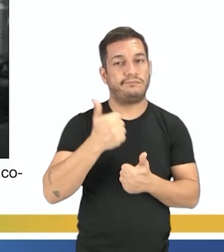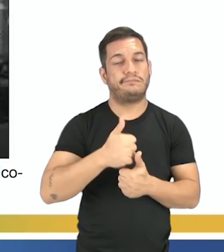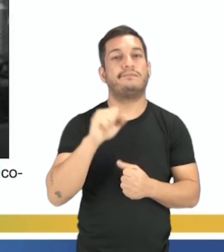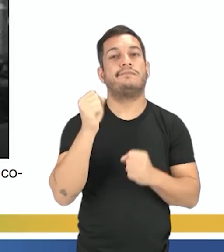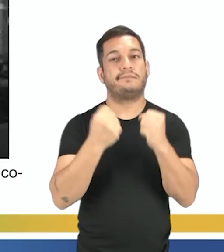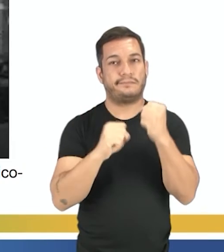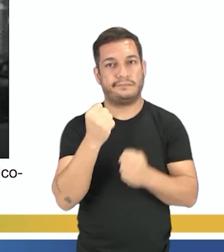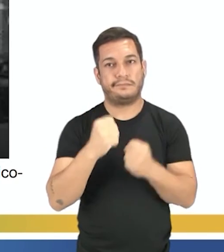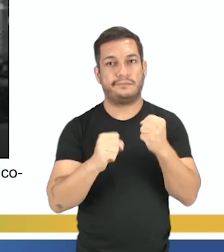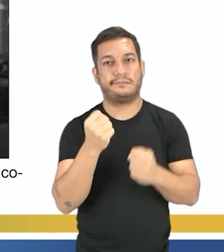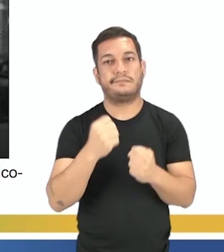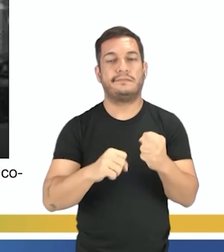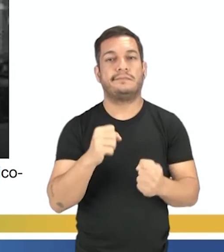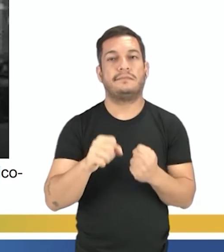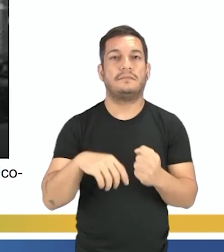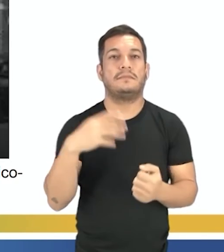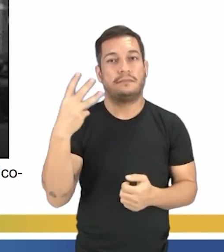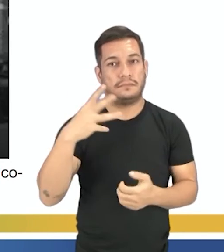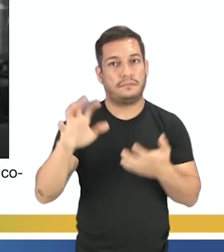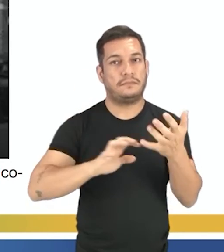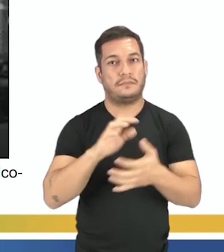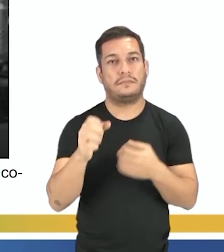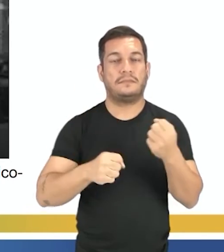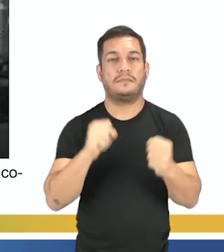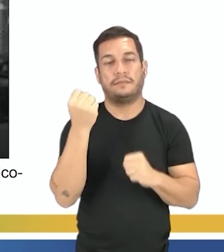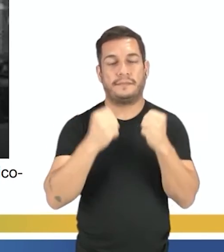máquina, a terceira Revolução Industrial.